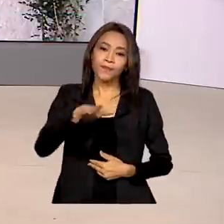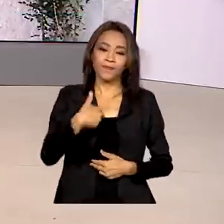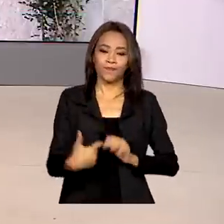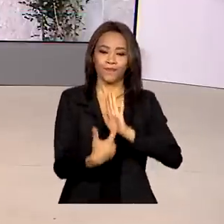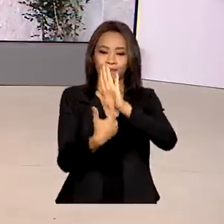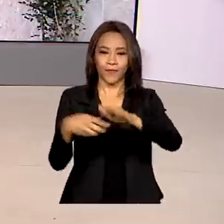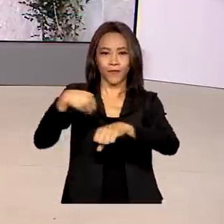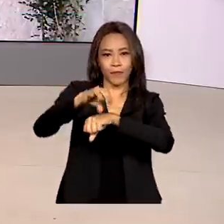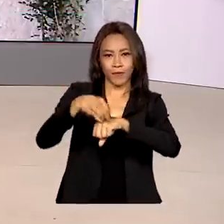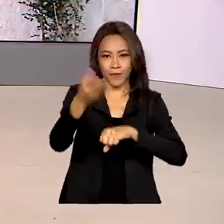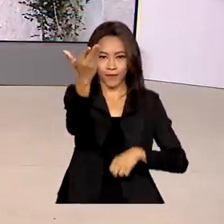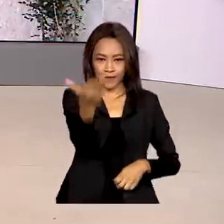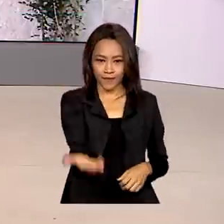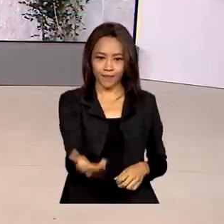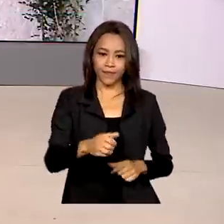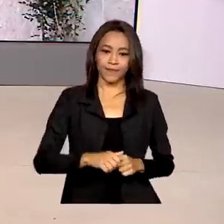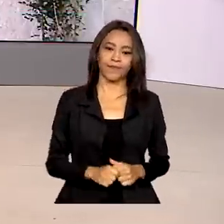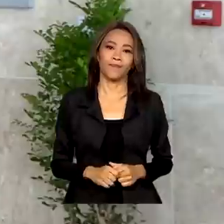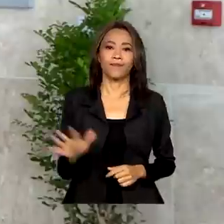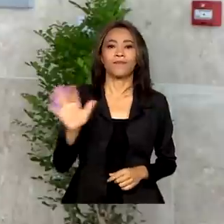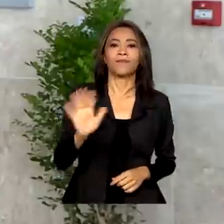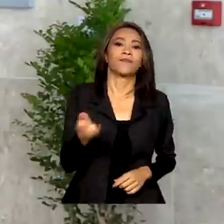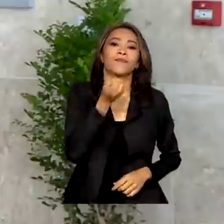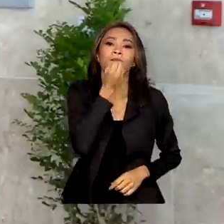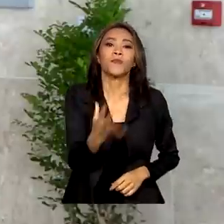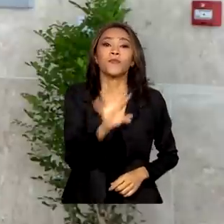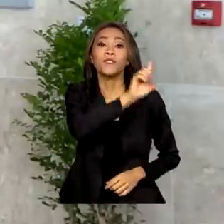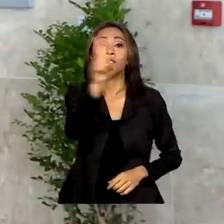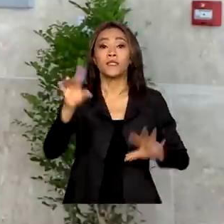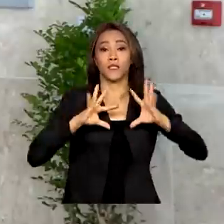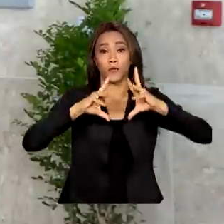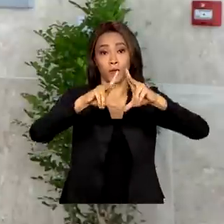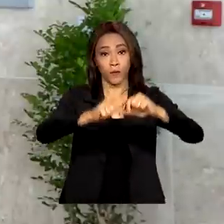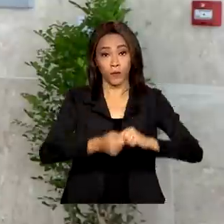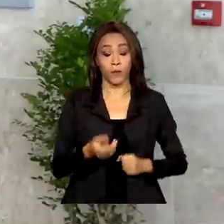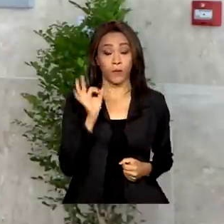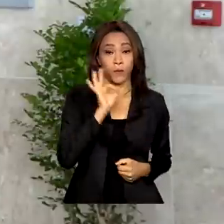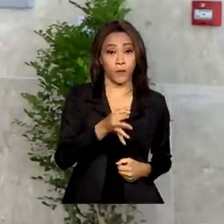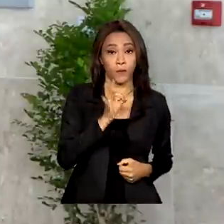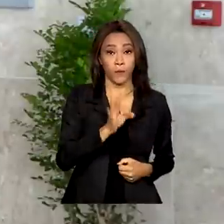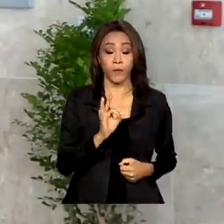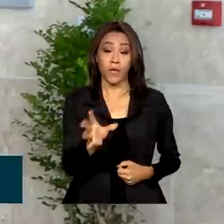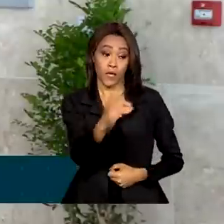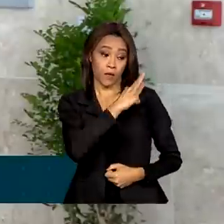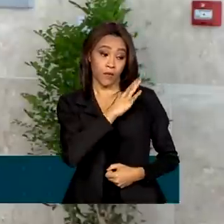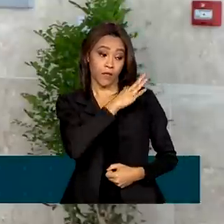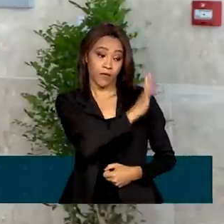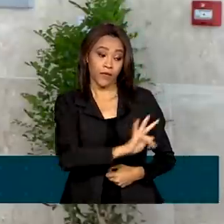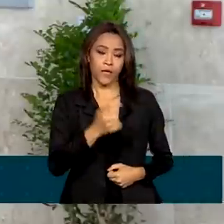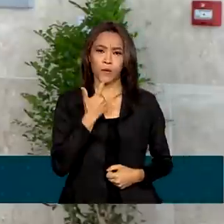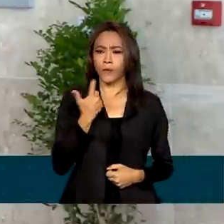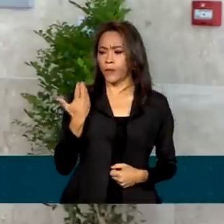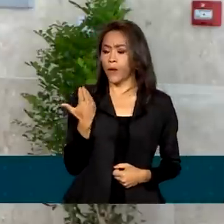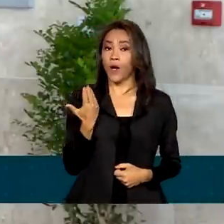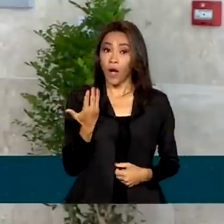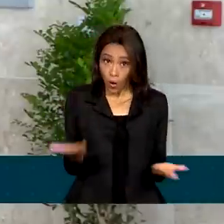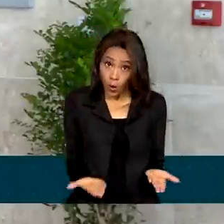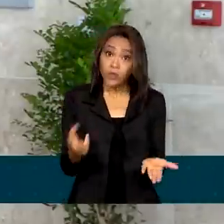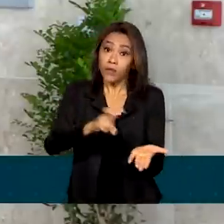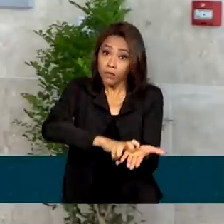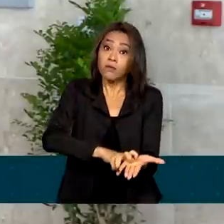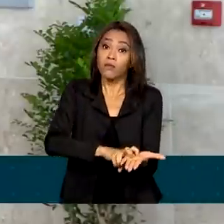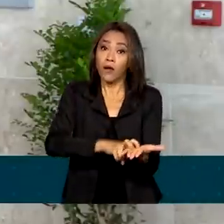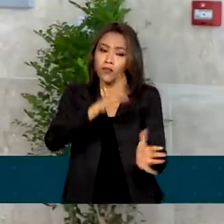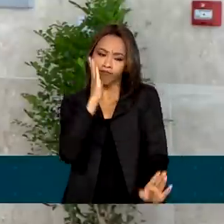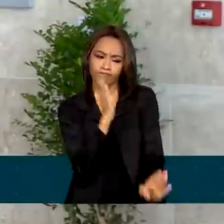Bom dia, Glauco. Olá, Mara. Bom dia para você e bom dia a todos. Exatamente, a Polícia Federal deflagrou agora, nesta manhã, a